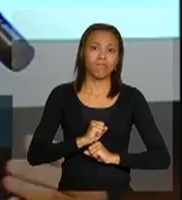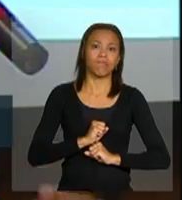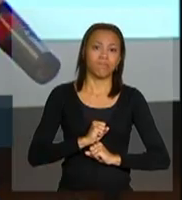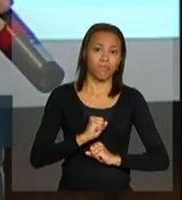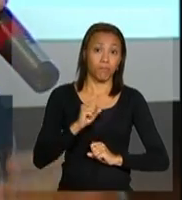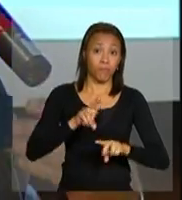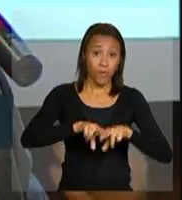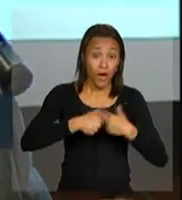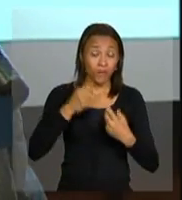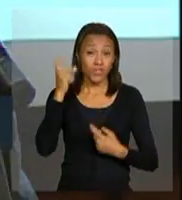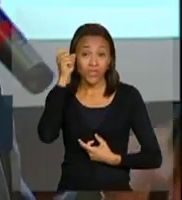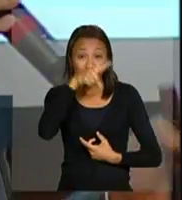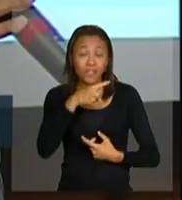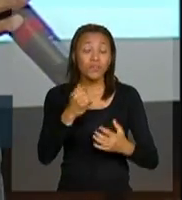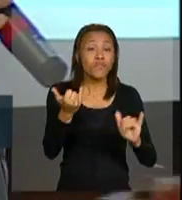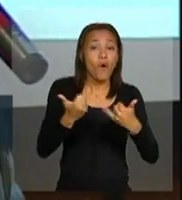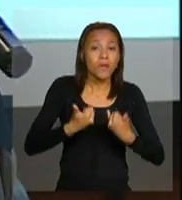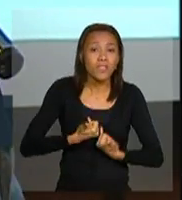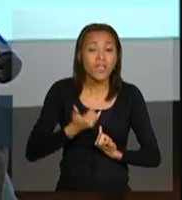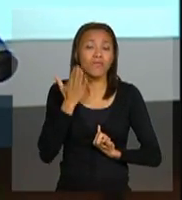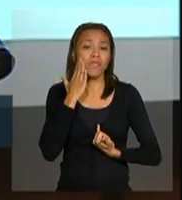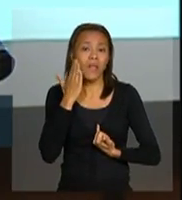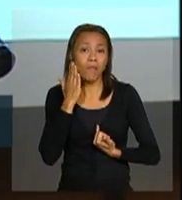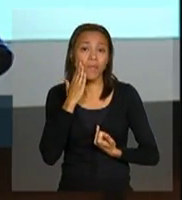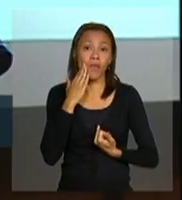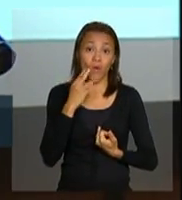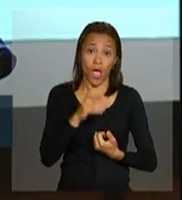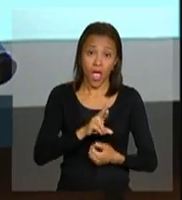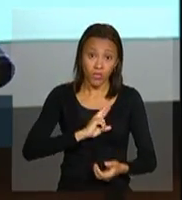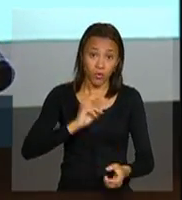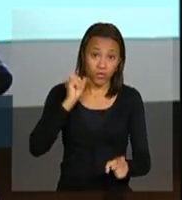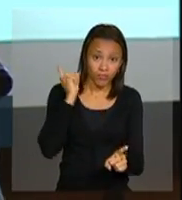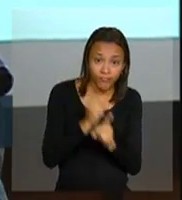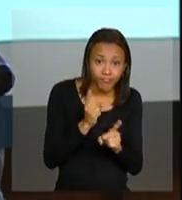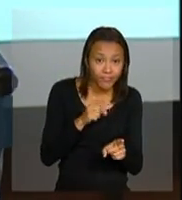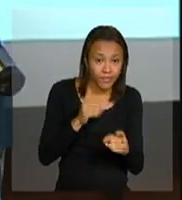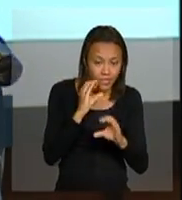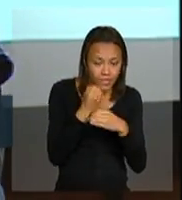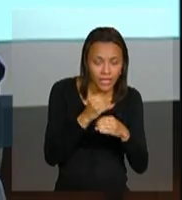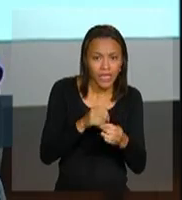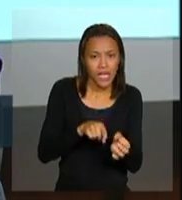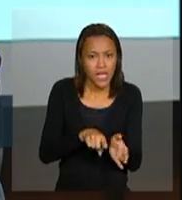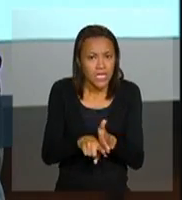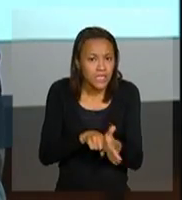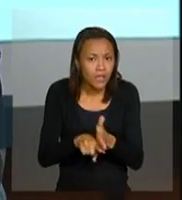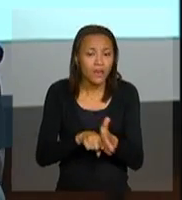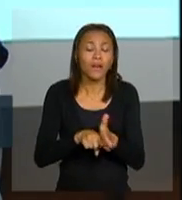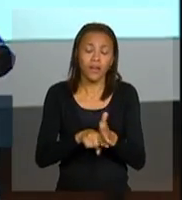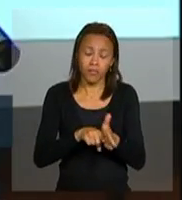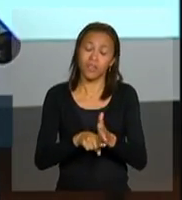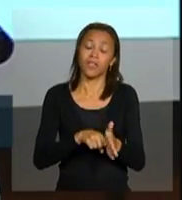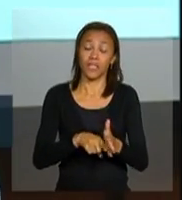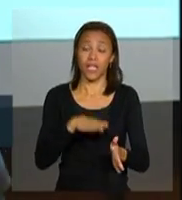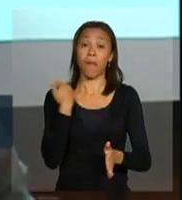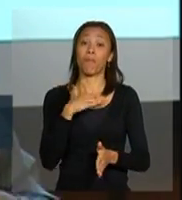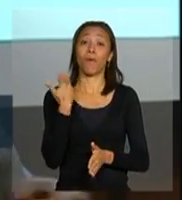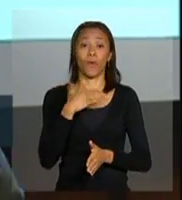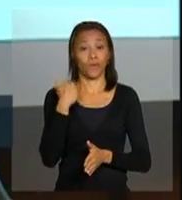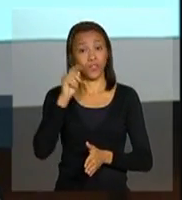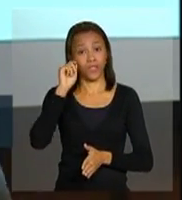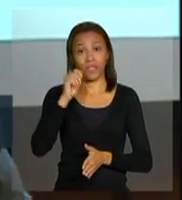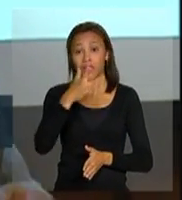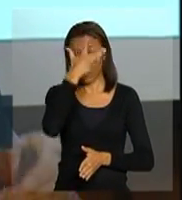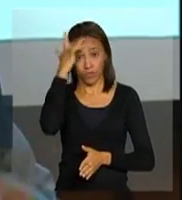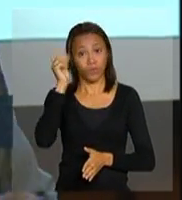da dificuldade do acesso à informação, do diagnóstico tardio e a mortalidade, inclusive, em população negra, tem sido maior. Esse é um